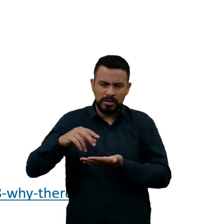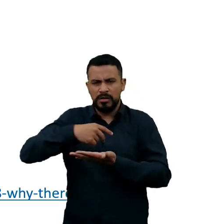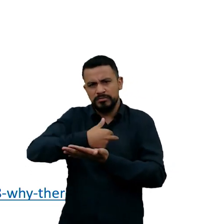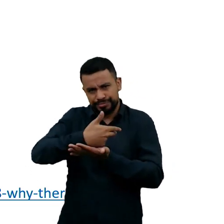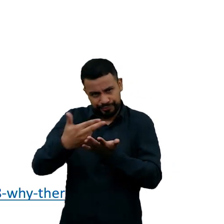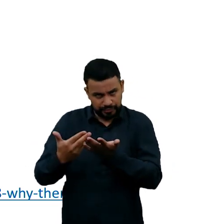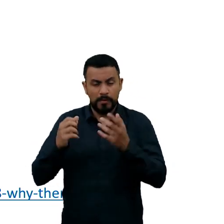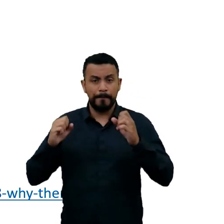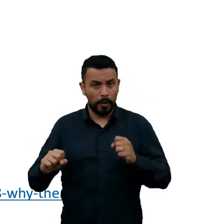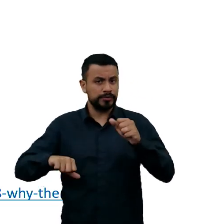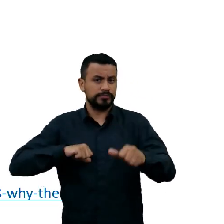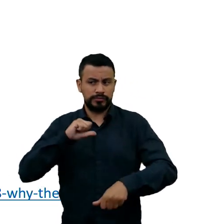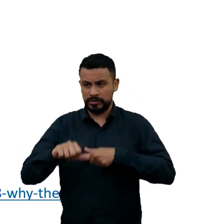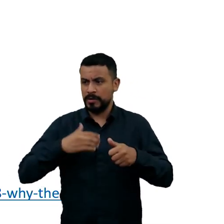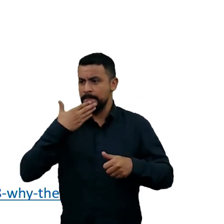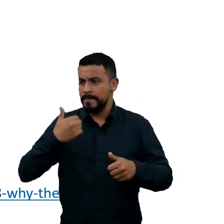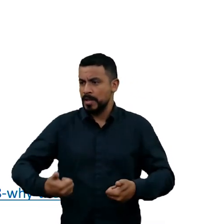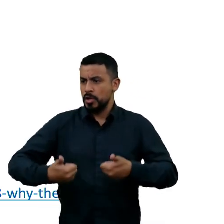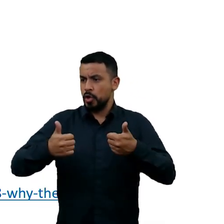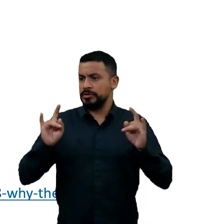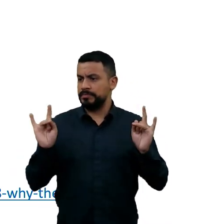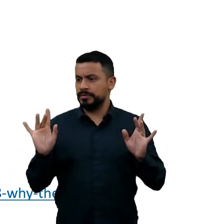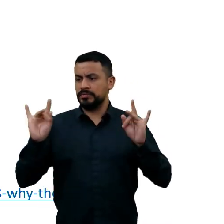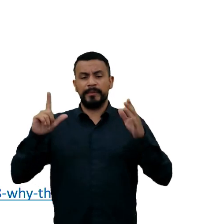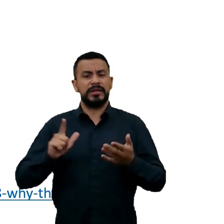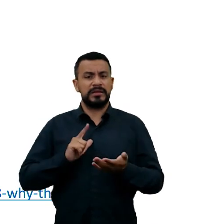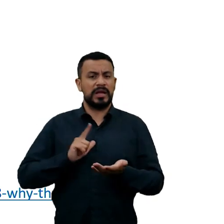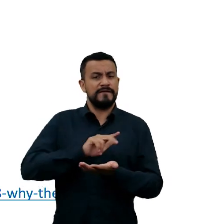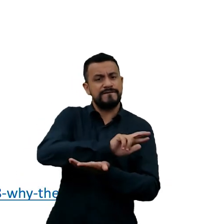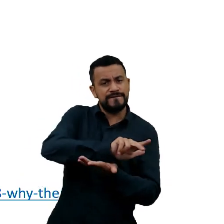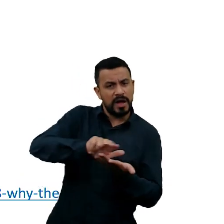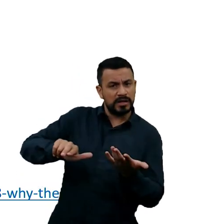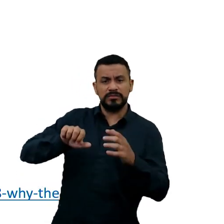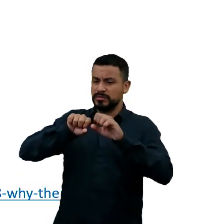especialidades, mas temos várias ferramentas no seu bolso.